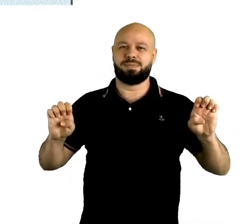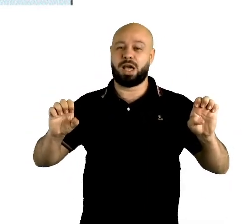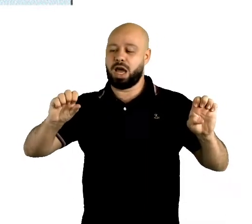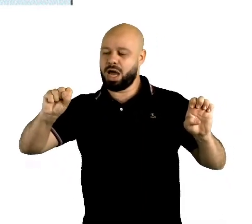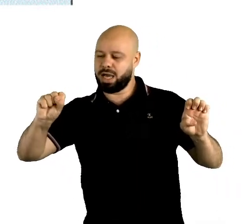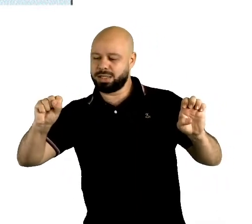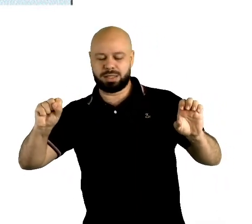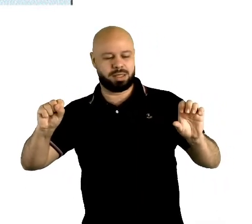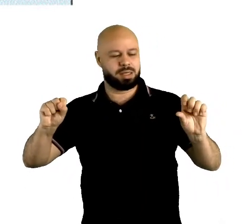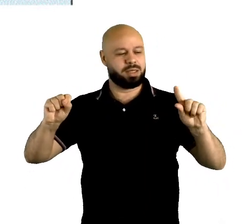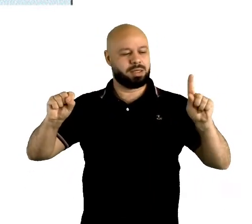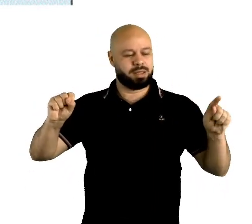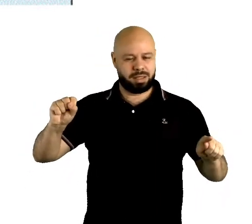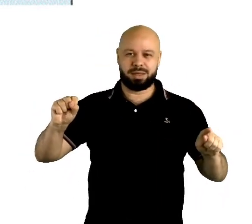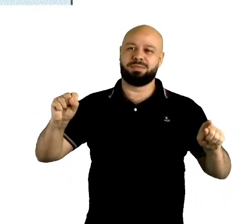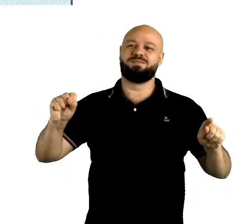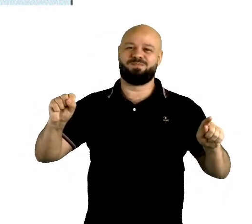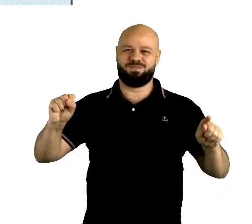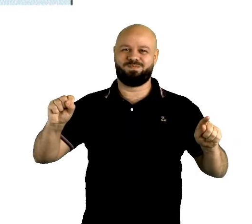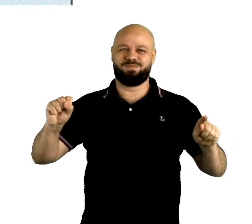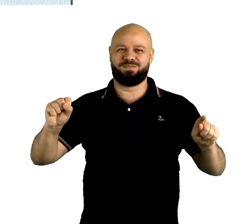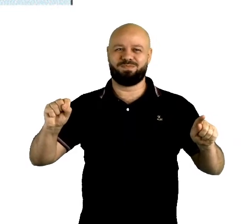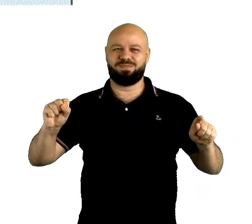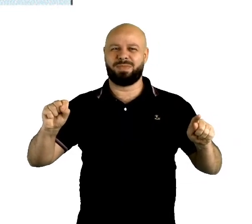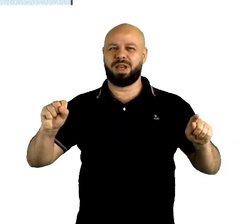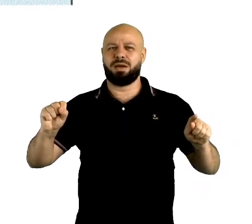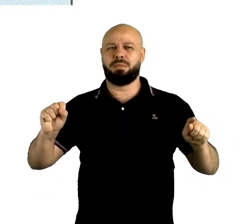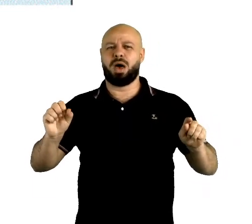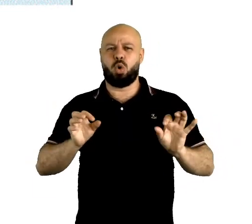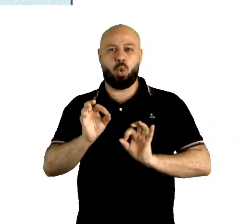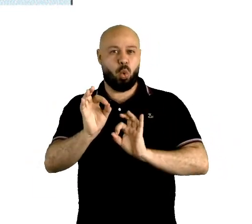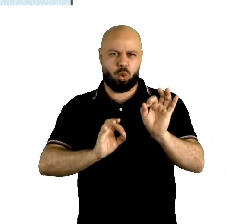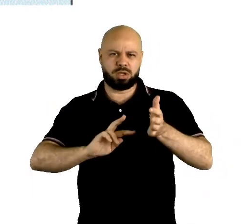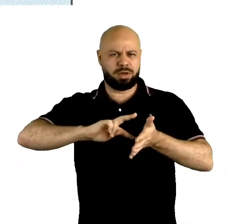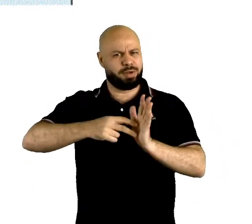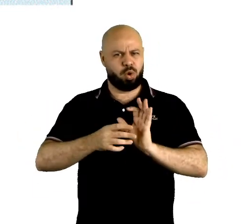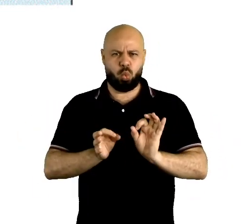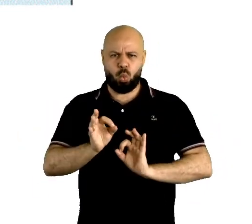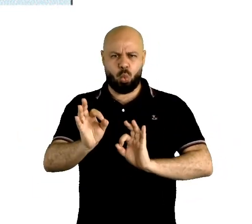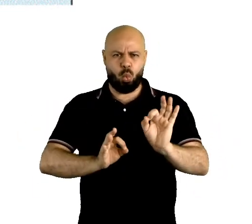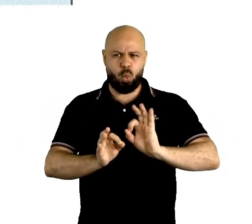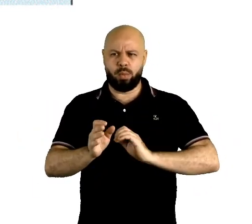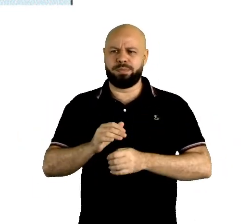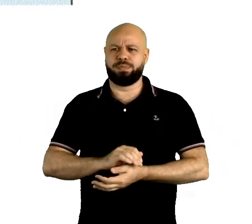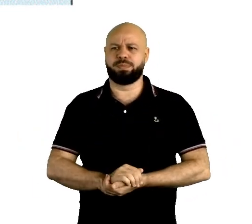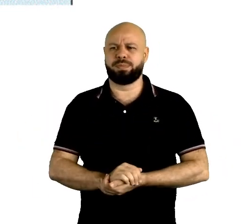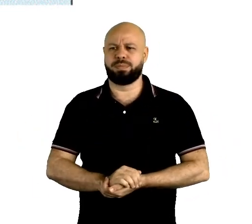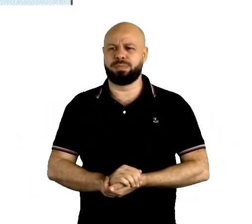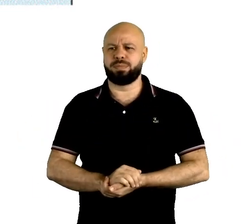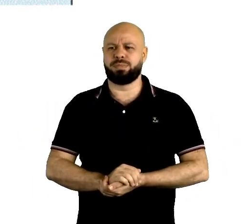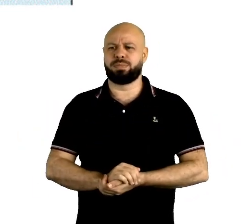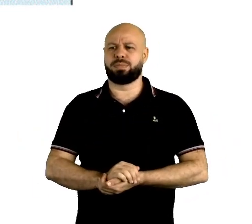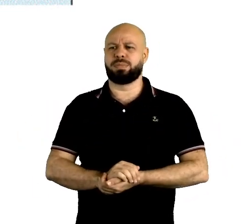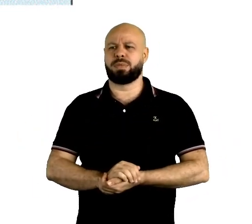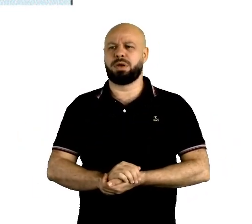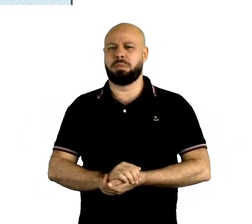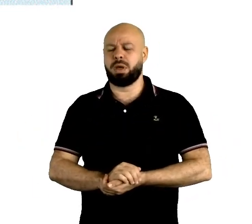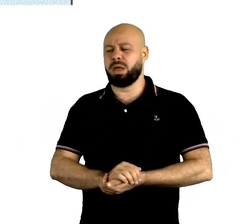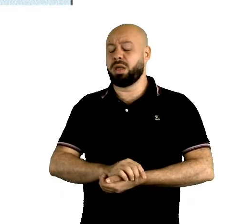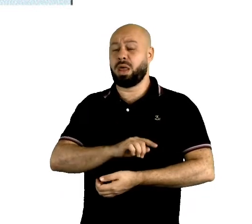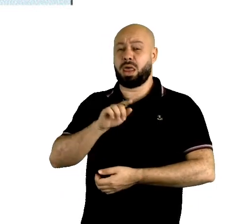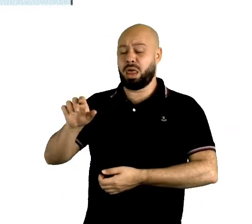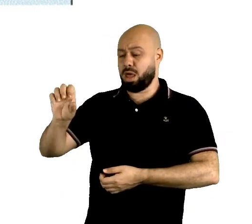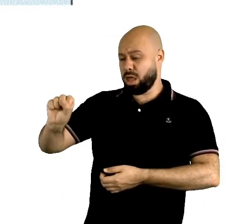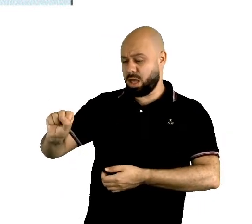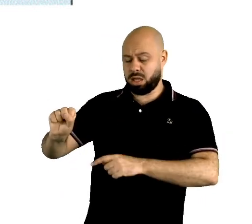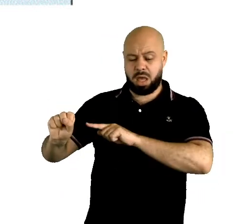com Z e no americano com S, que é o organizar, né? O specialize com S no britânico e no